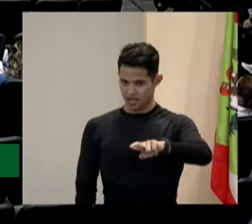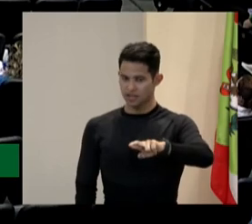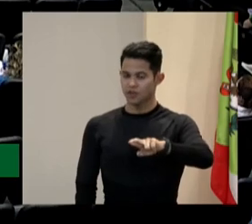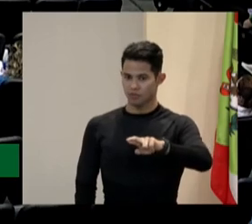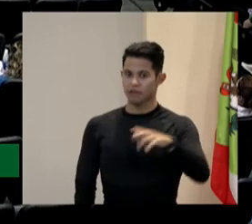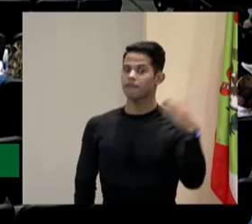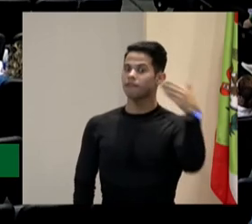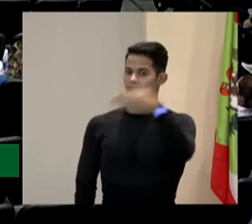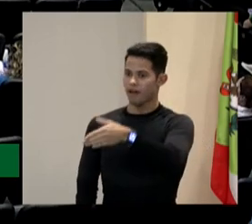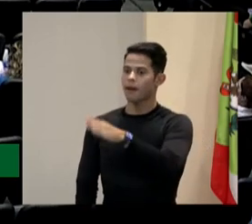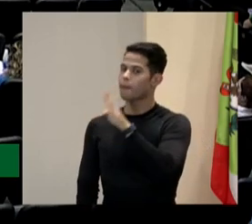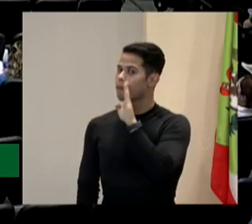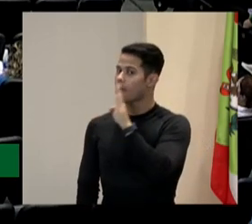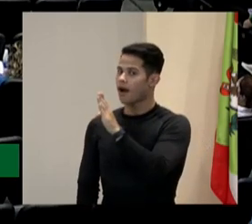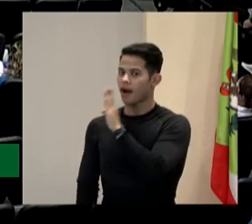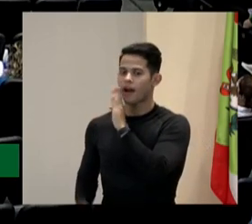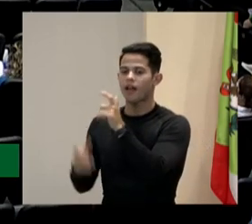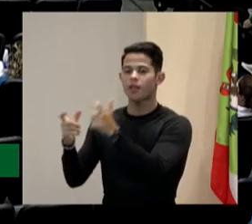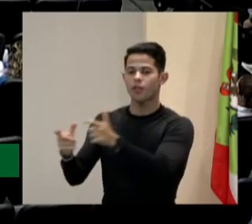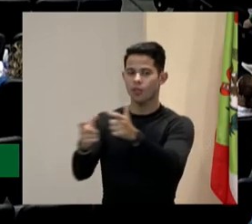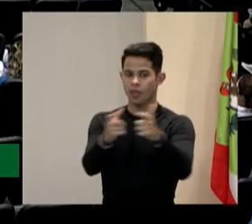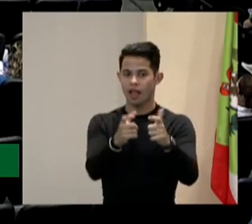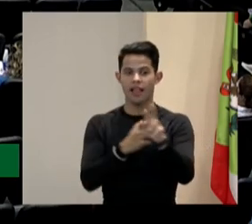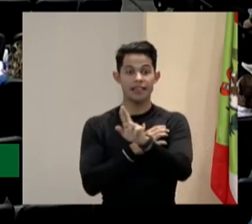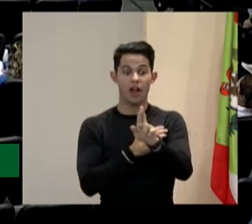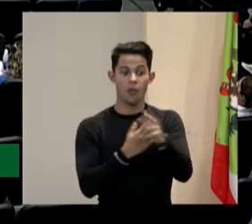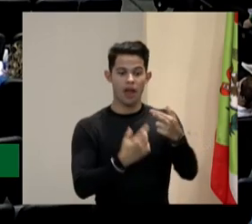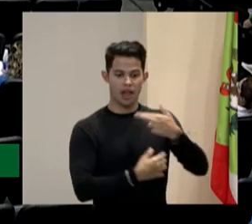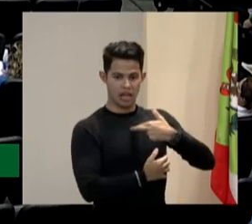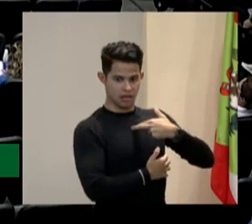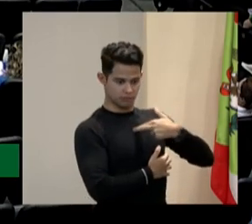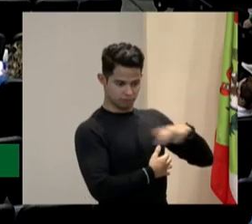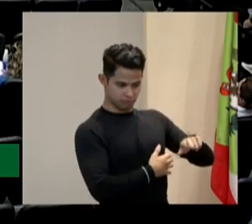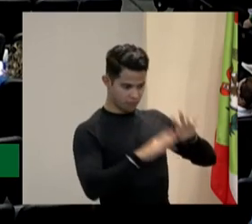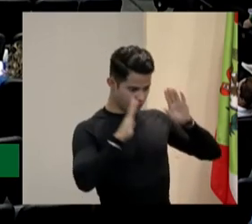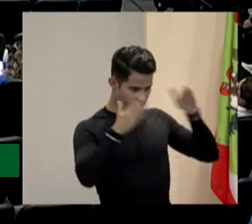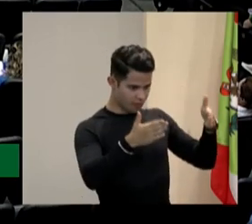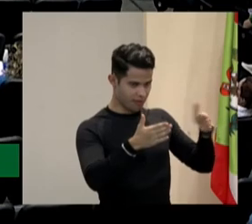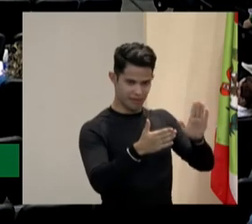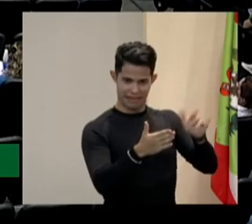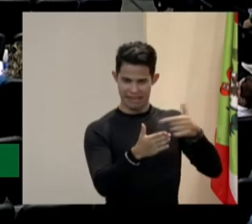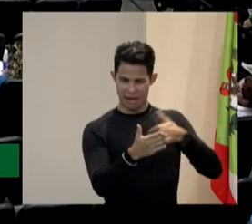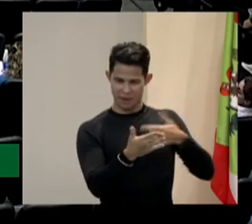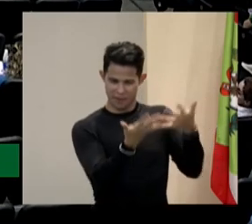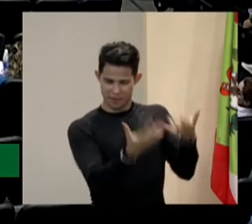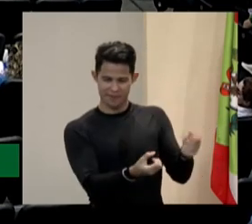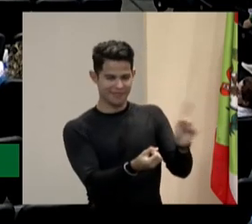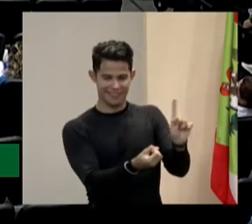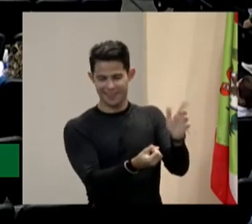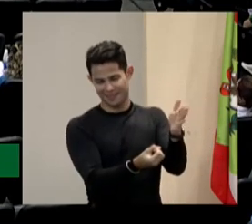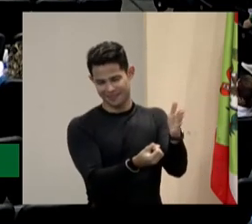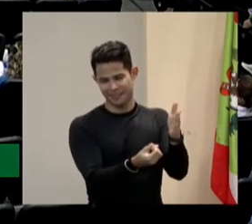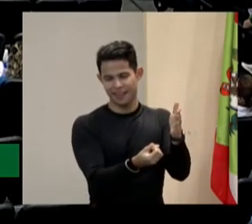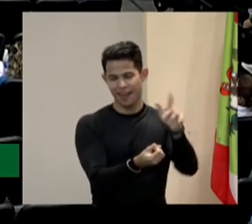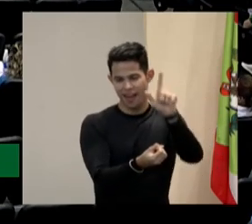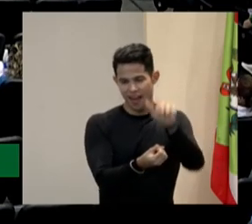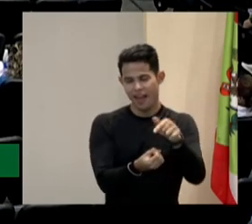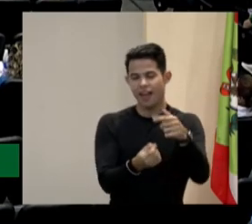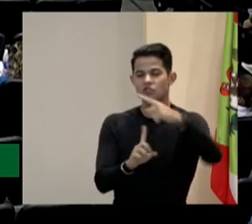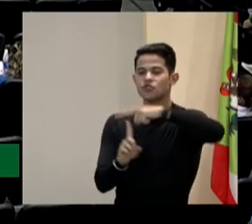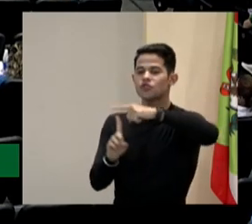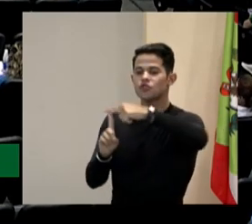bares. Então não é gospel, tá? Já nada contra, mas não é. Então eu não tenho medo de público.